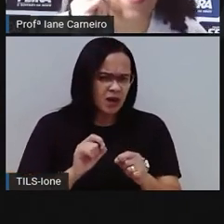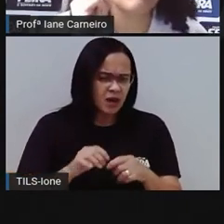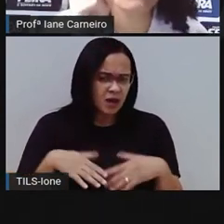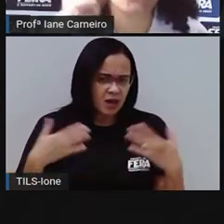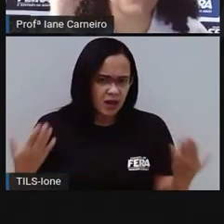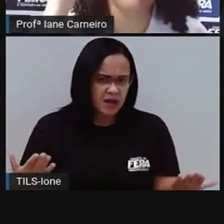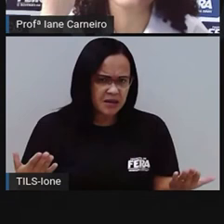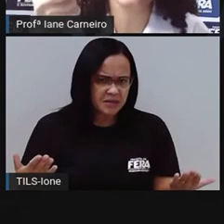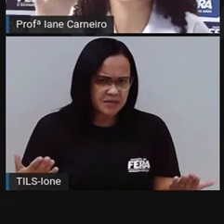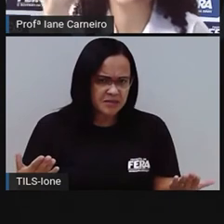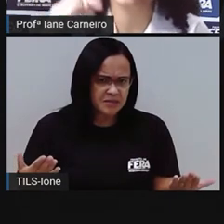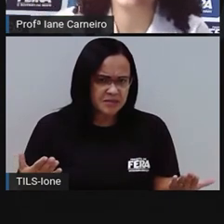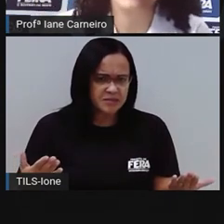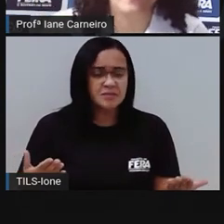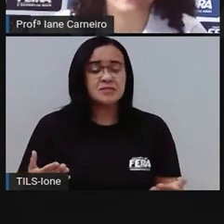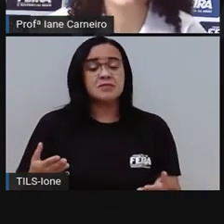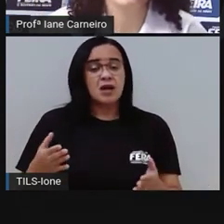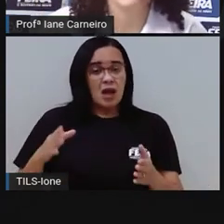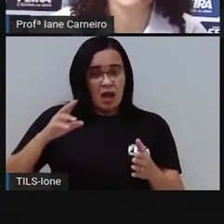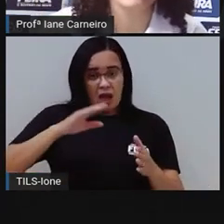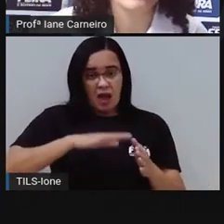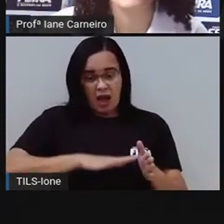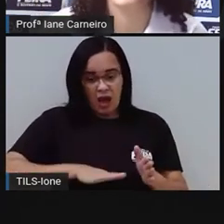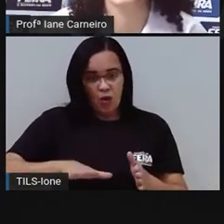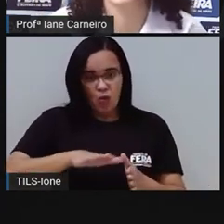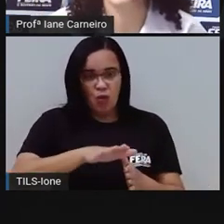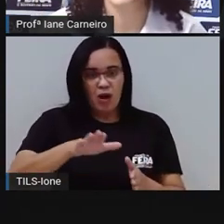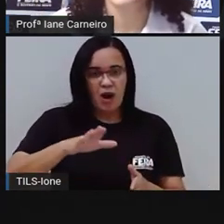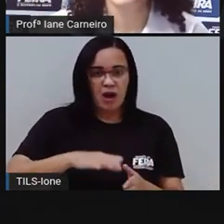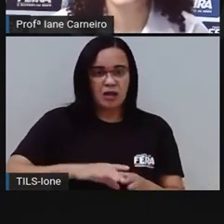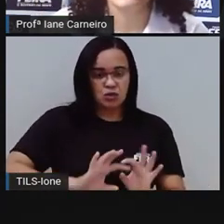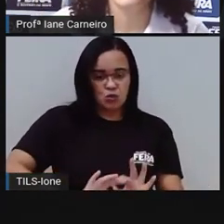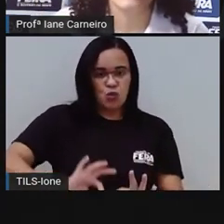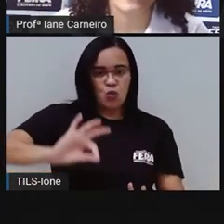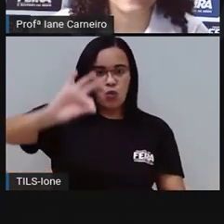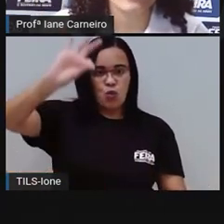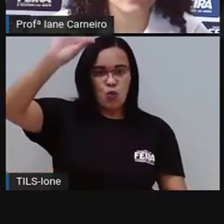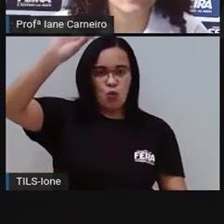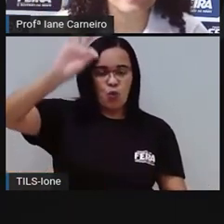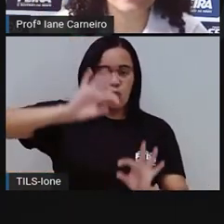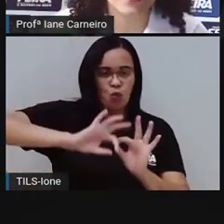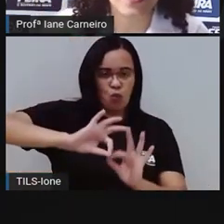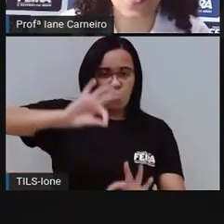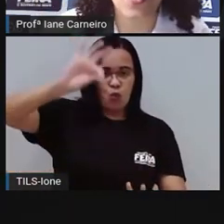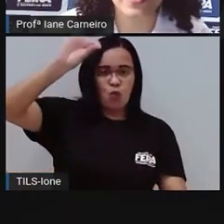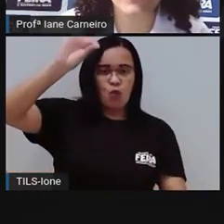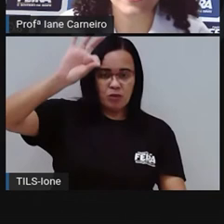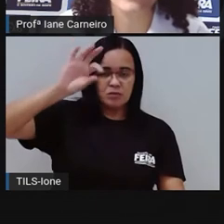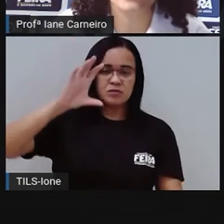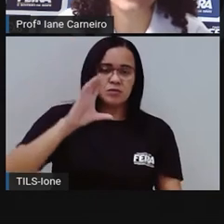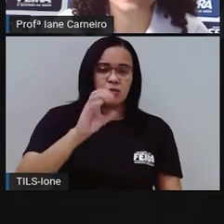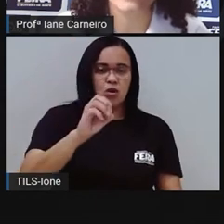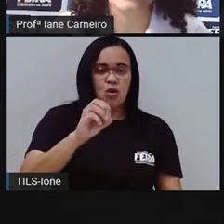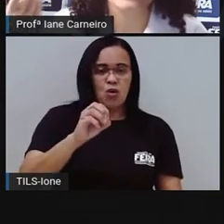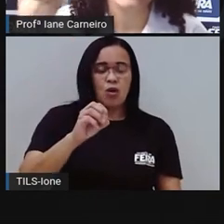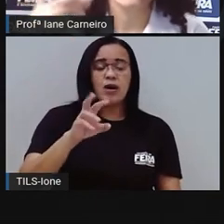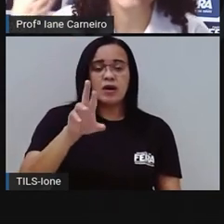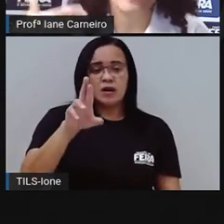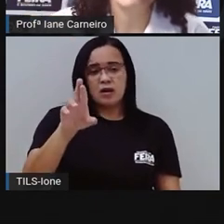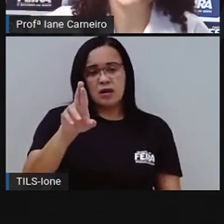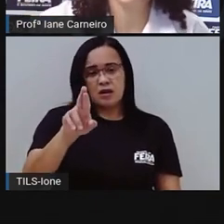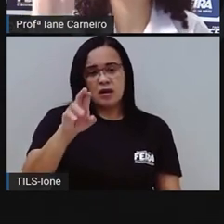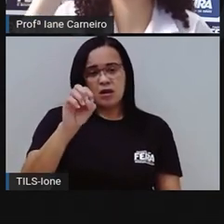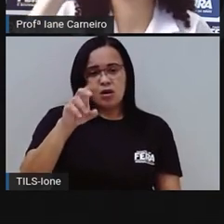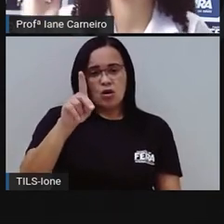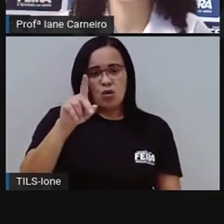O rastro comprido. A Proleu é errado. Por isso que a Proleu não acertou, ó. Tem o pé redondo, que são as rodas, né? Os pneus. E